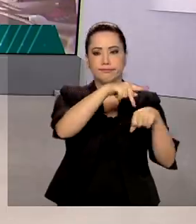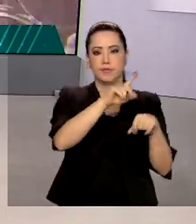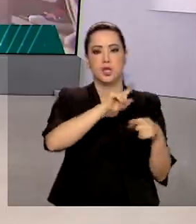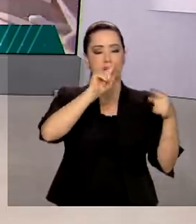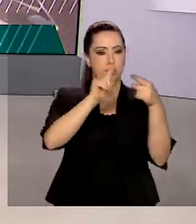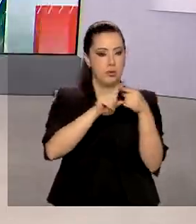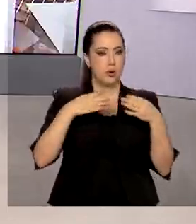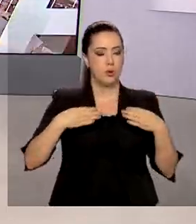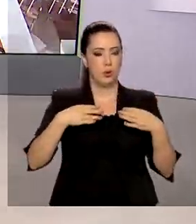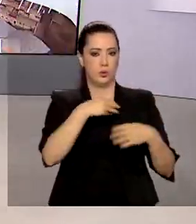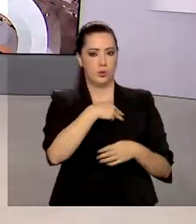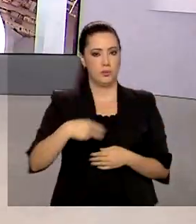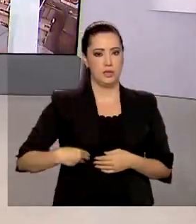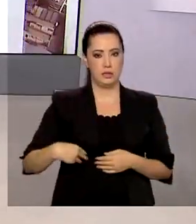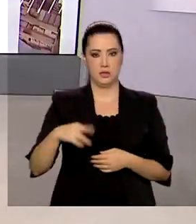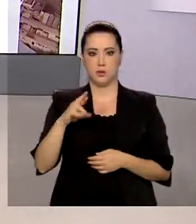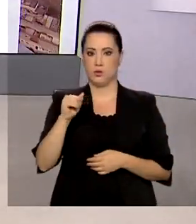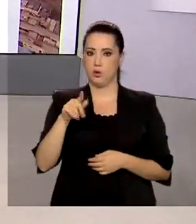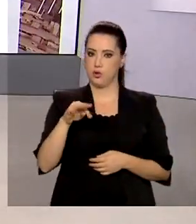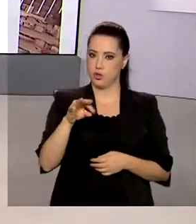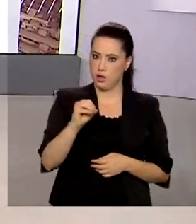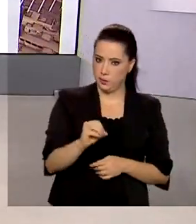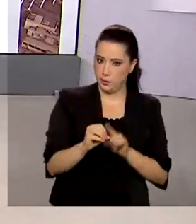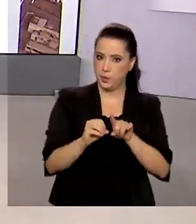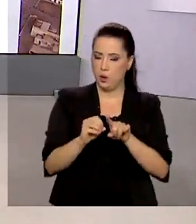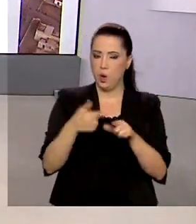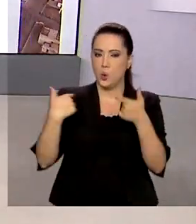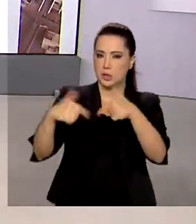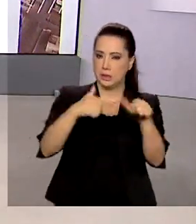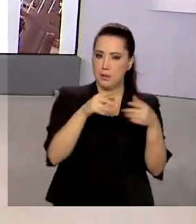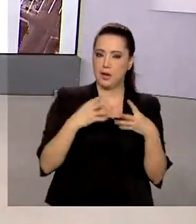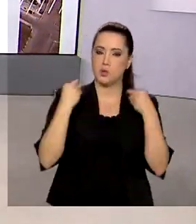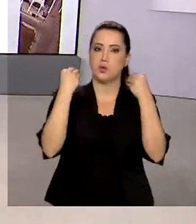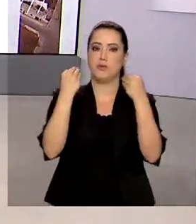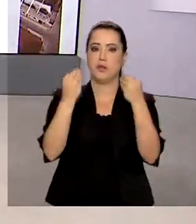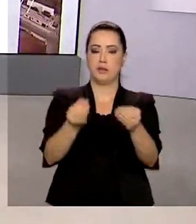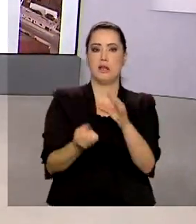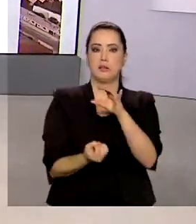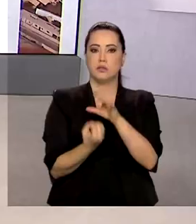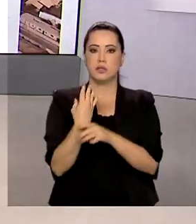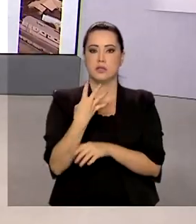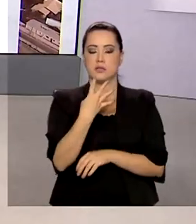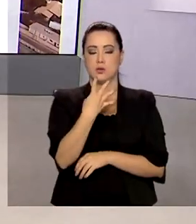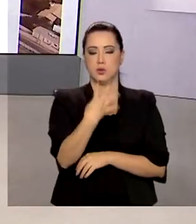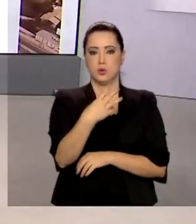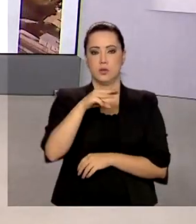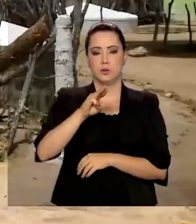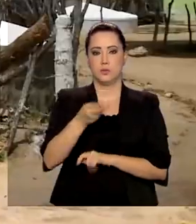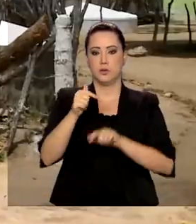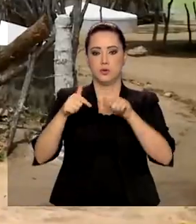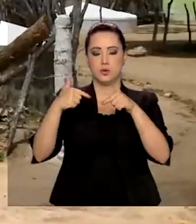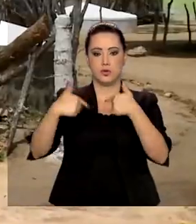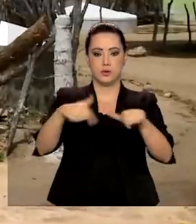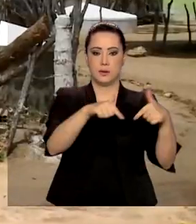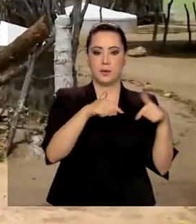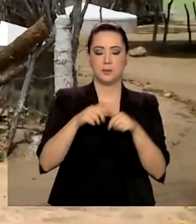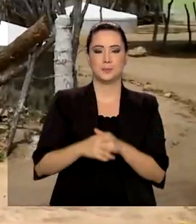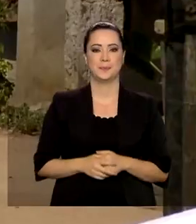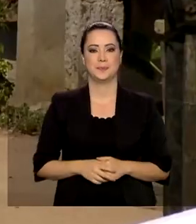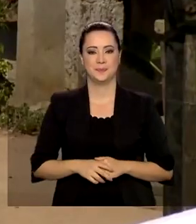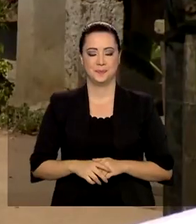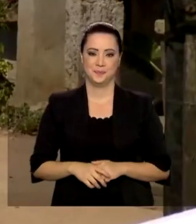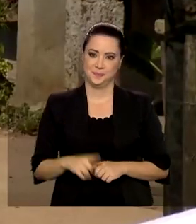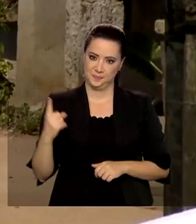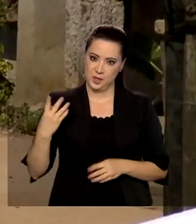Segundo o ministro Rogério Marinho, as ações empregaram 4 milhões de brasileiros. Levar vida nova,